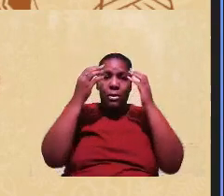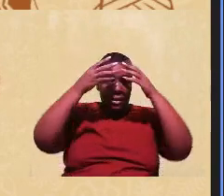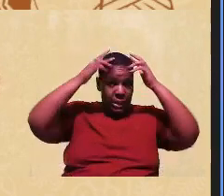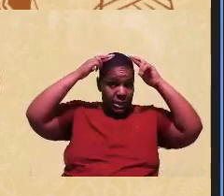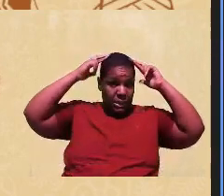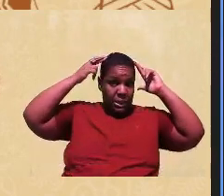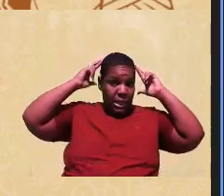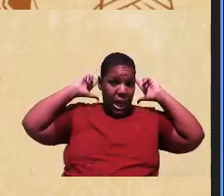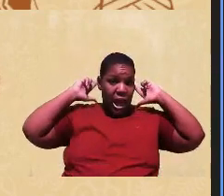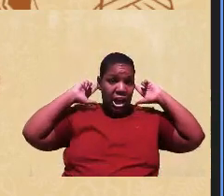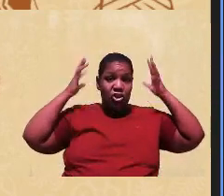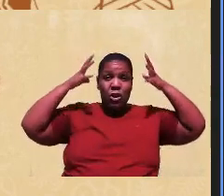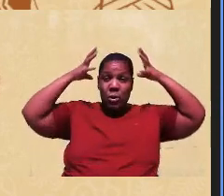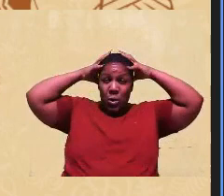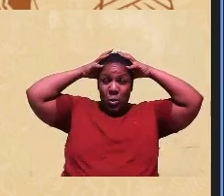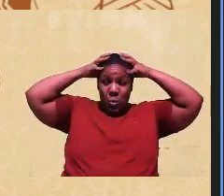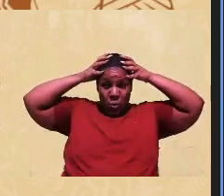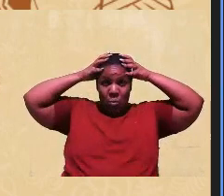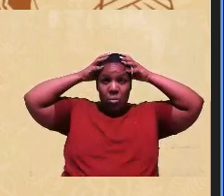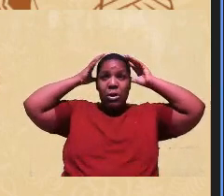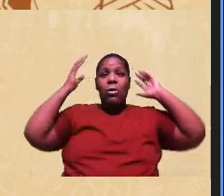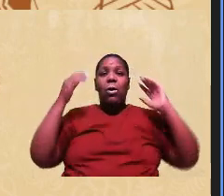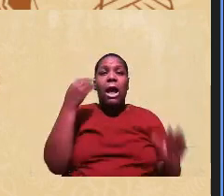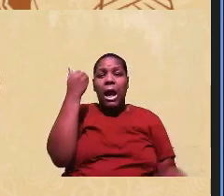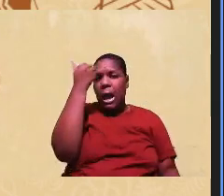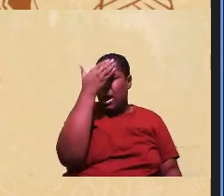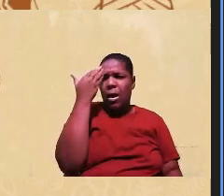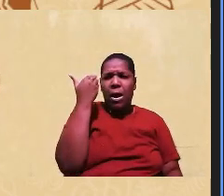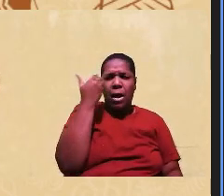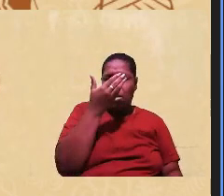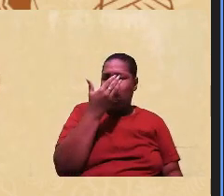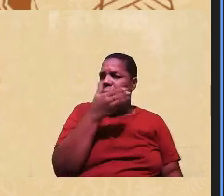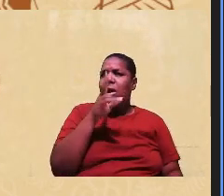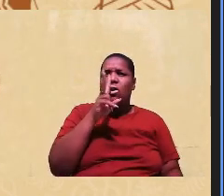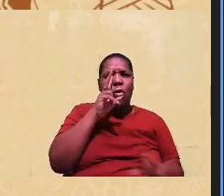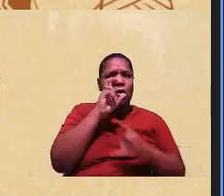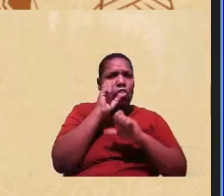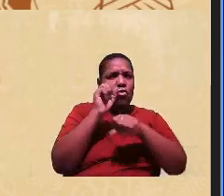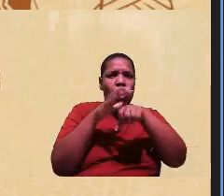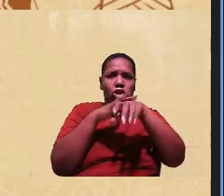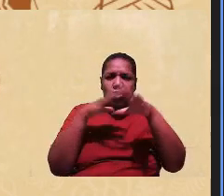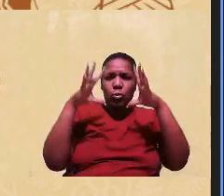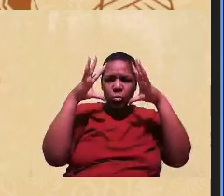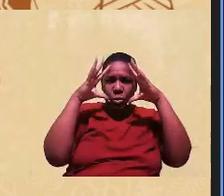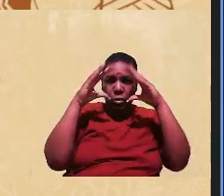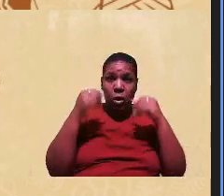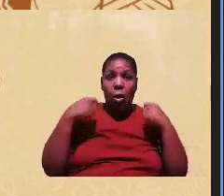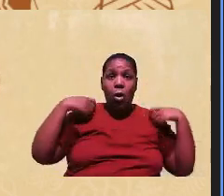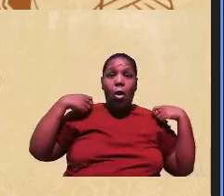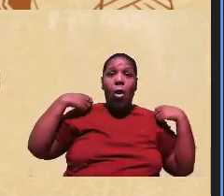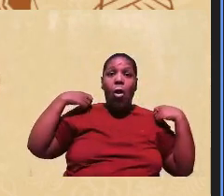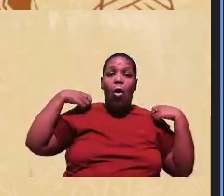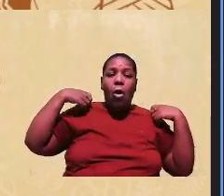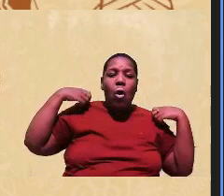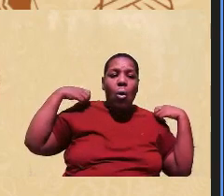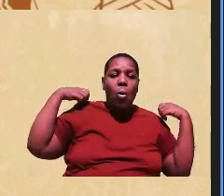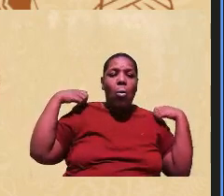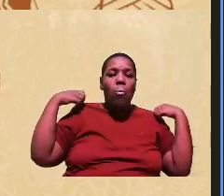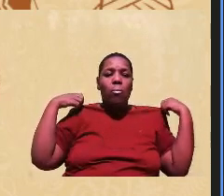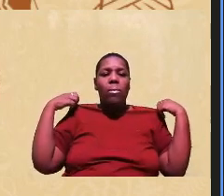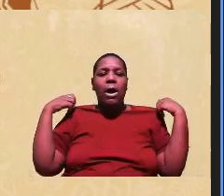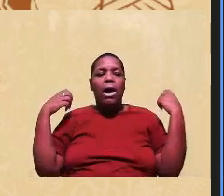perucas, maquiagens fortes para escurecer a pele, roupas, também com